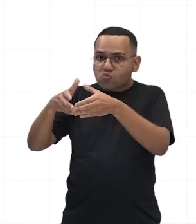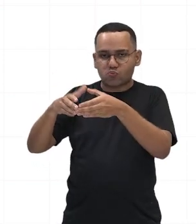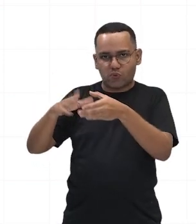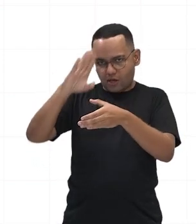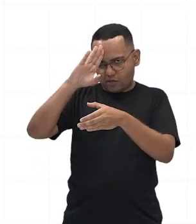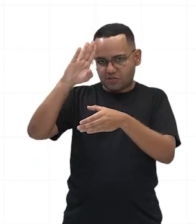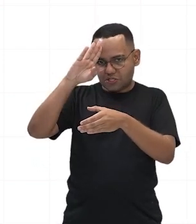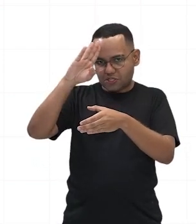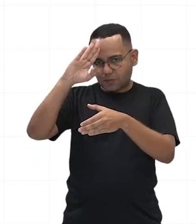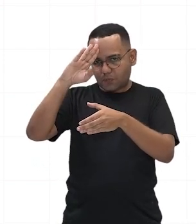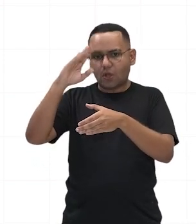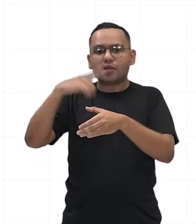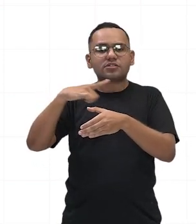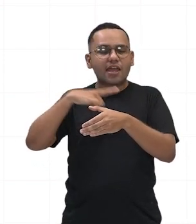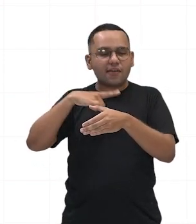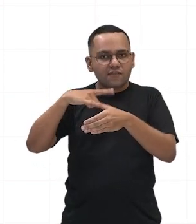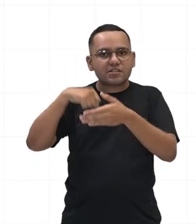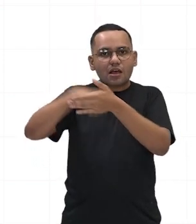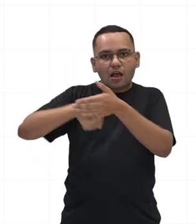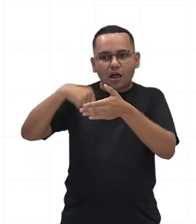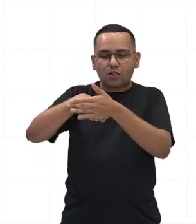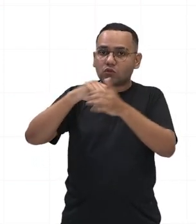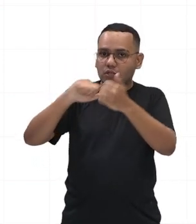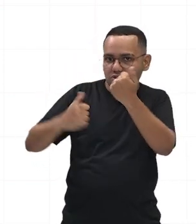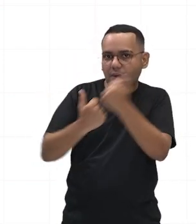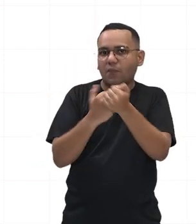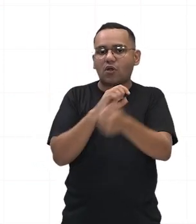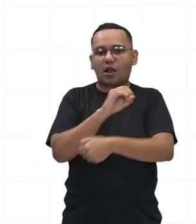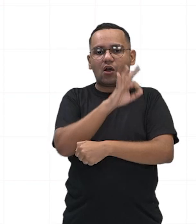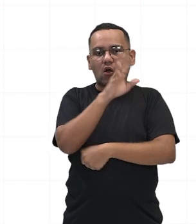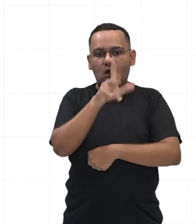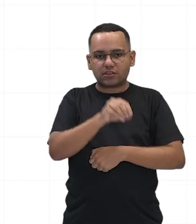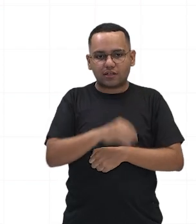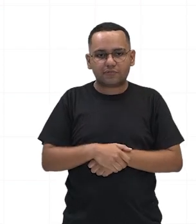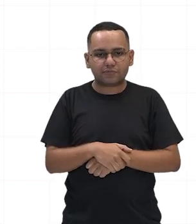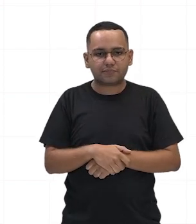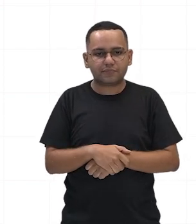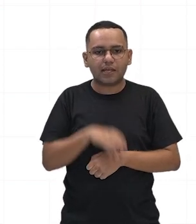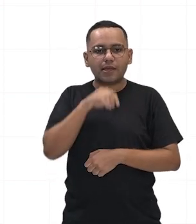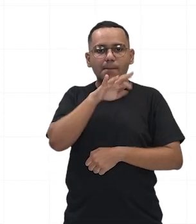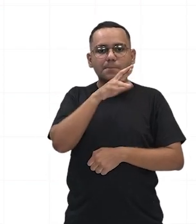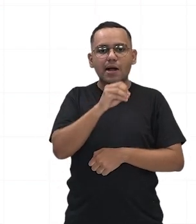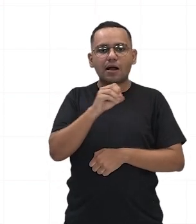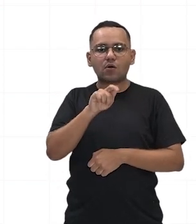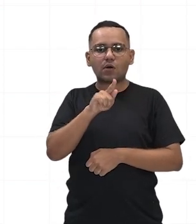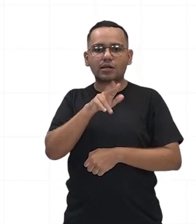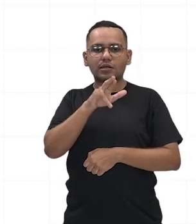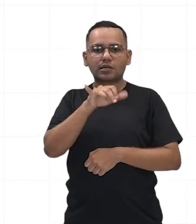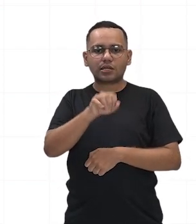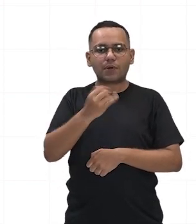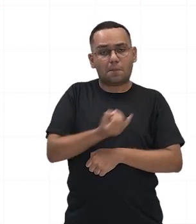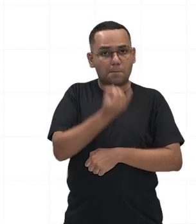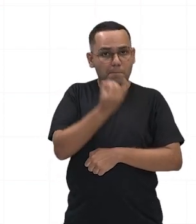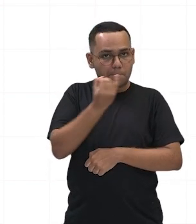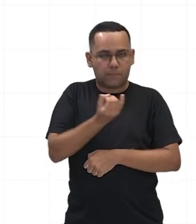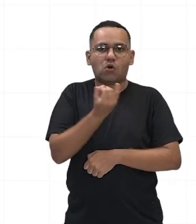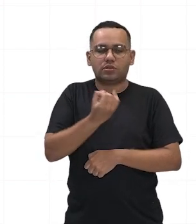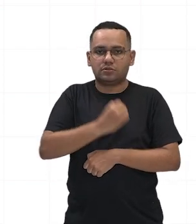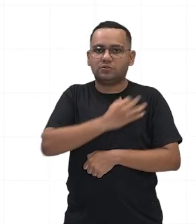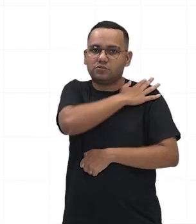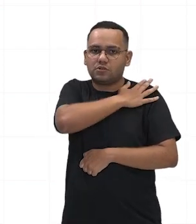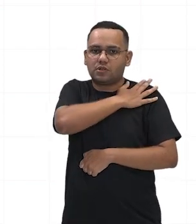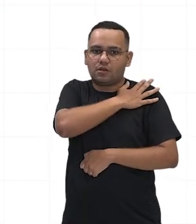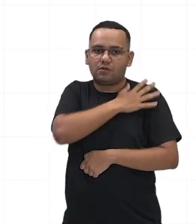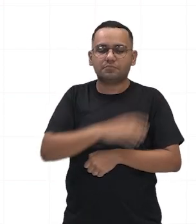Marcos Agrippi, um importante general que comandou suas tropas. Otávio